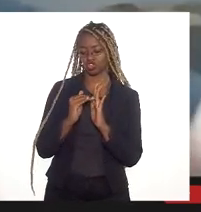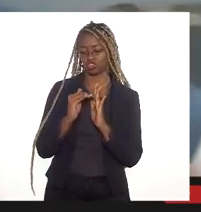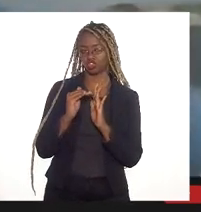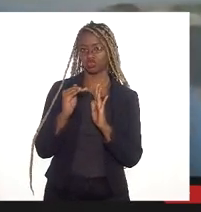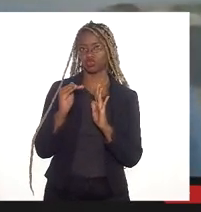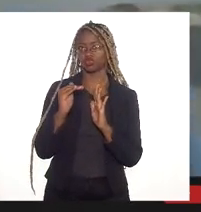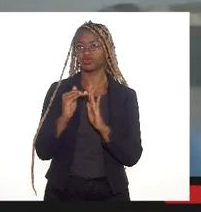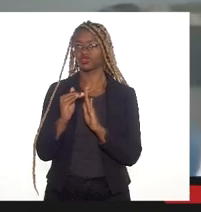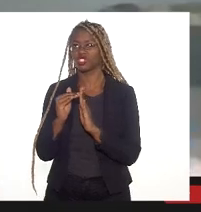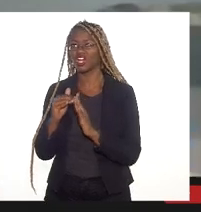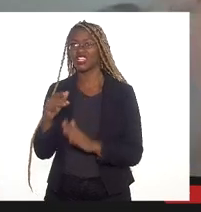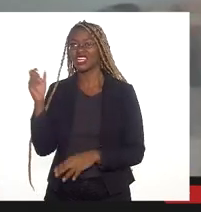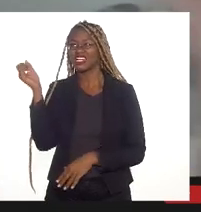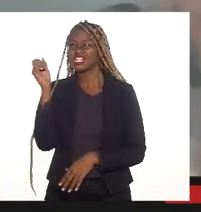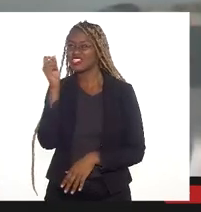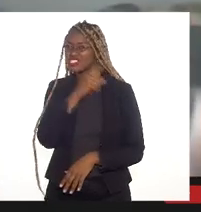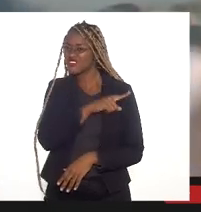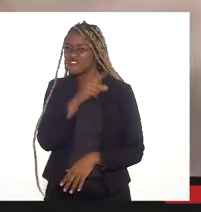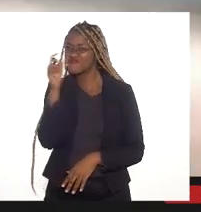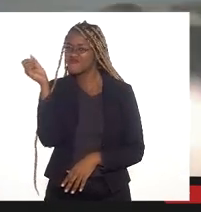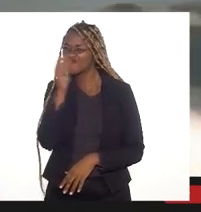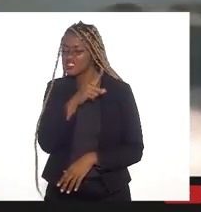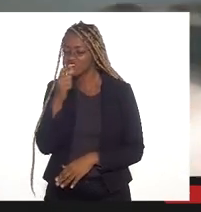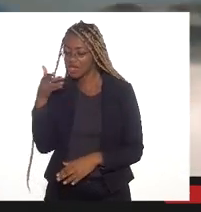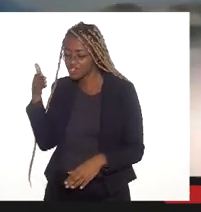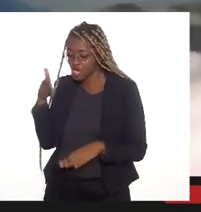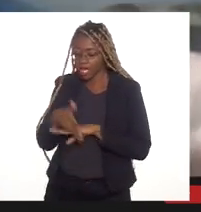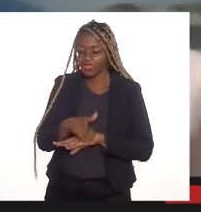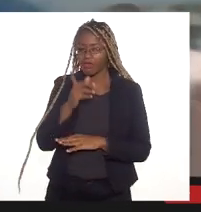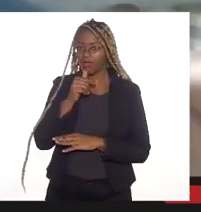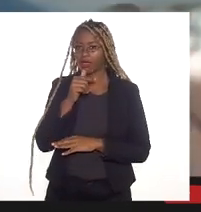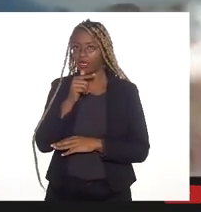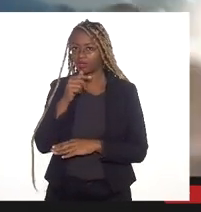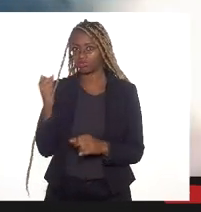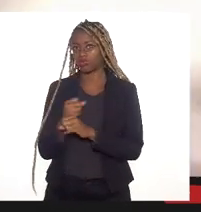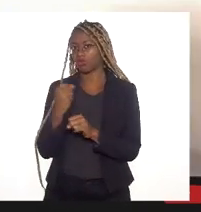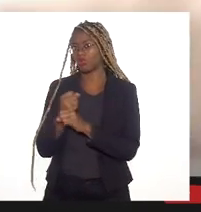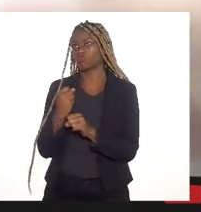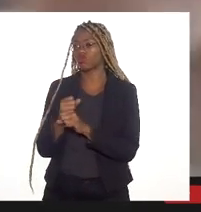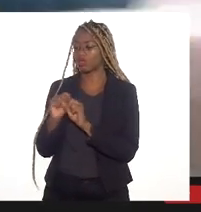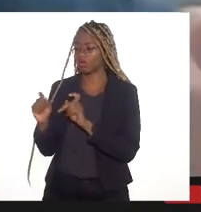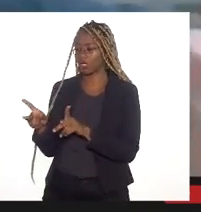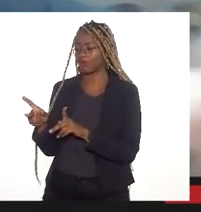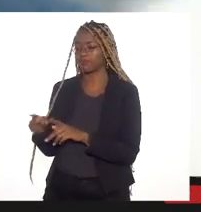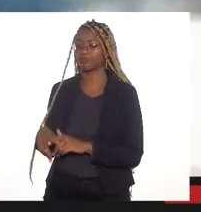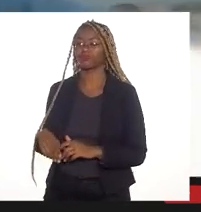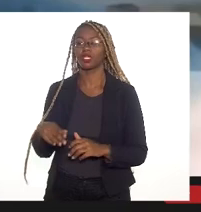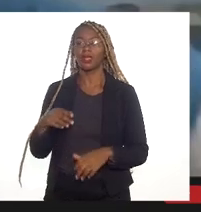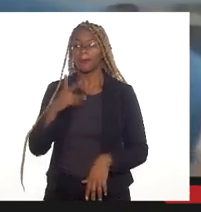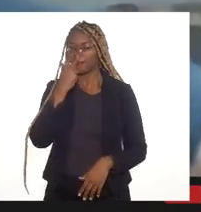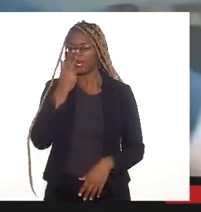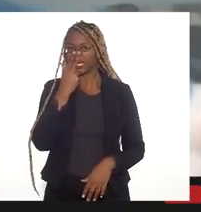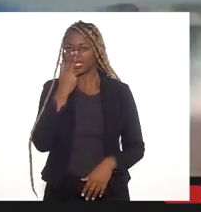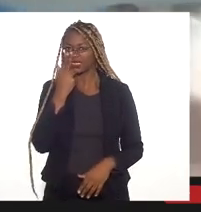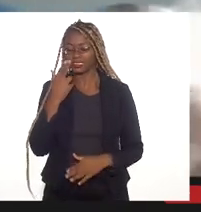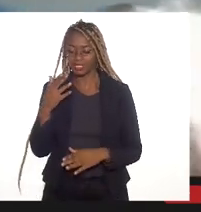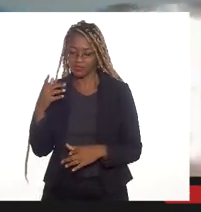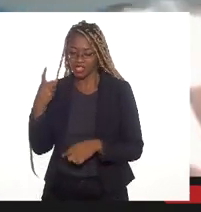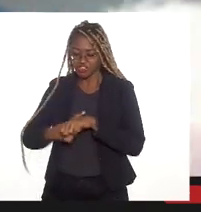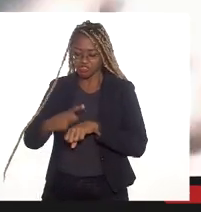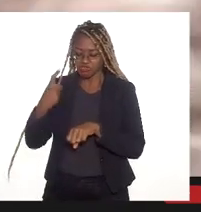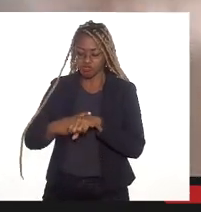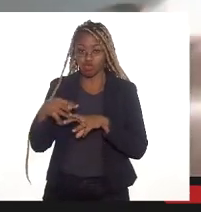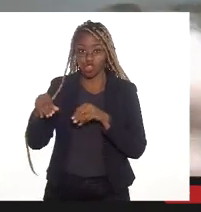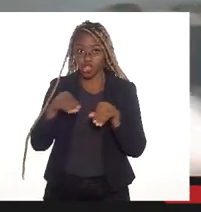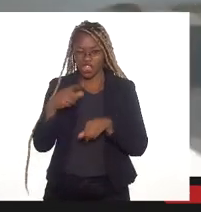dessa área que é muito permeável e que acumula água, então, ao construir esse empreendimento, você vai aumentar a impermeabilização do